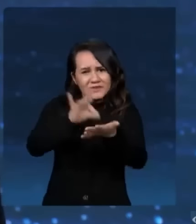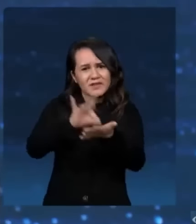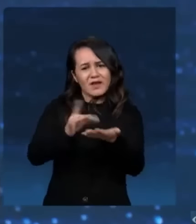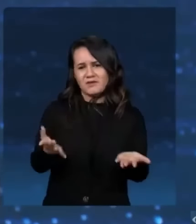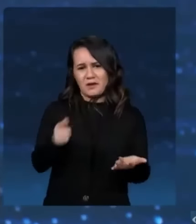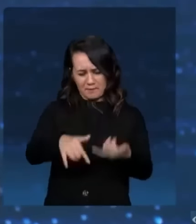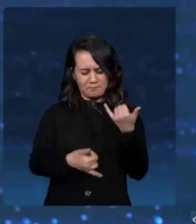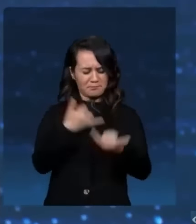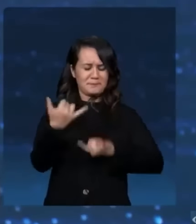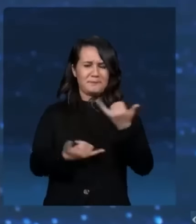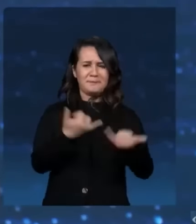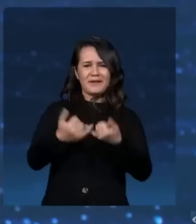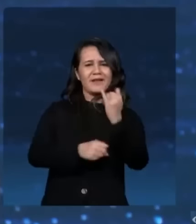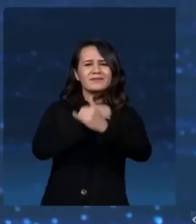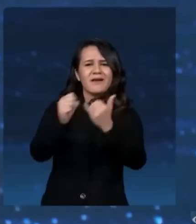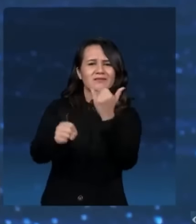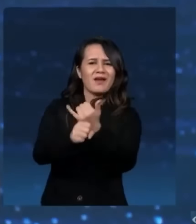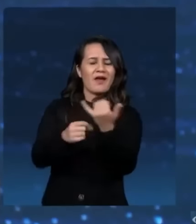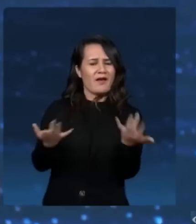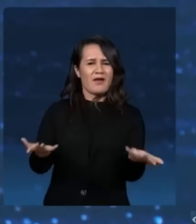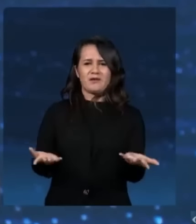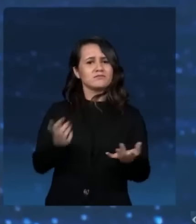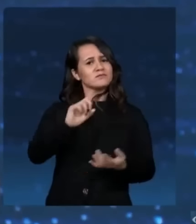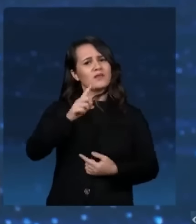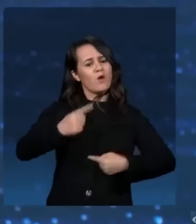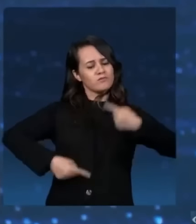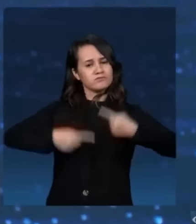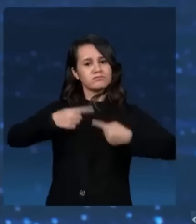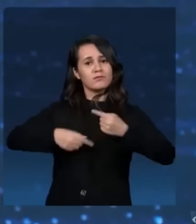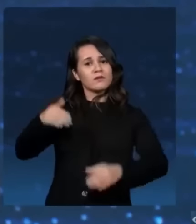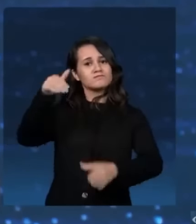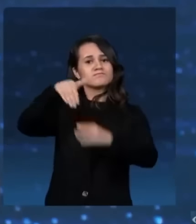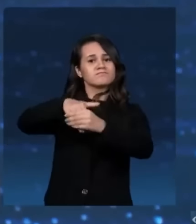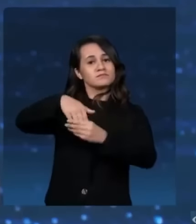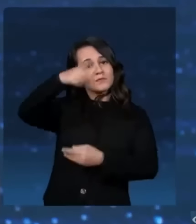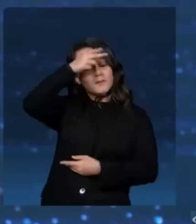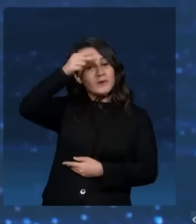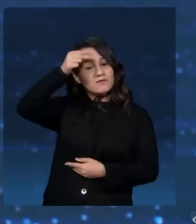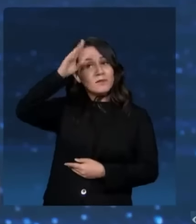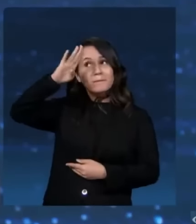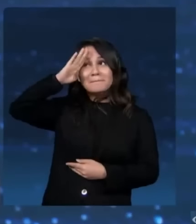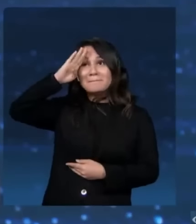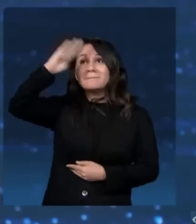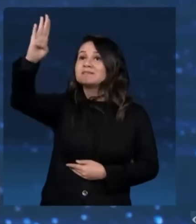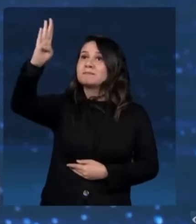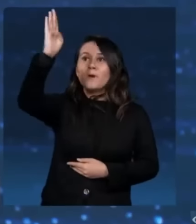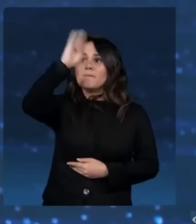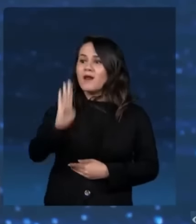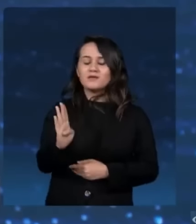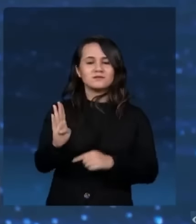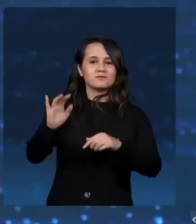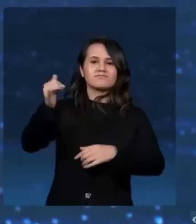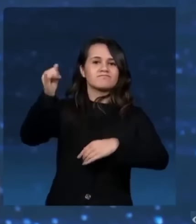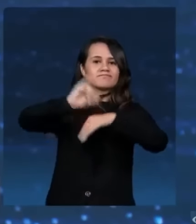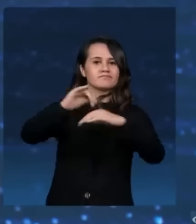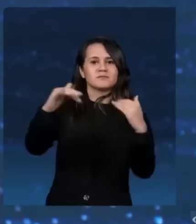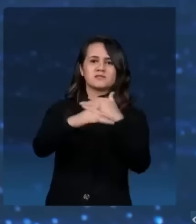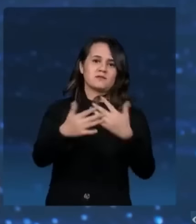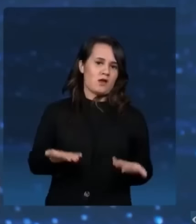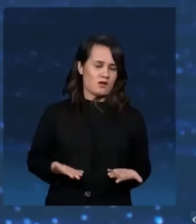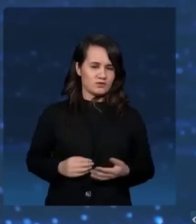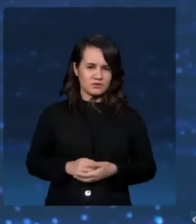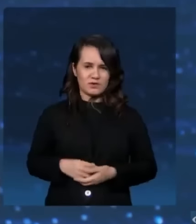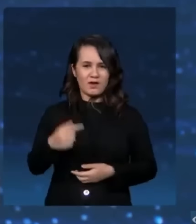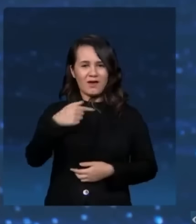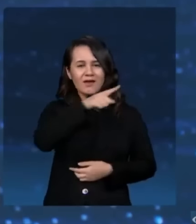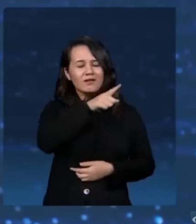aqui não é brincadeira de internet, isso é um debate para eleger o prefeito da principal cidade do Brasil. Eu olhando, ouvindo